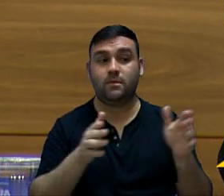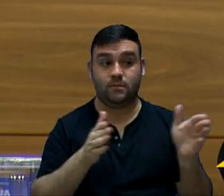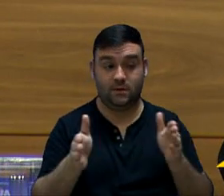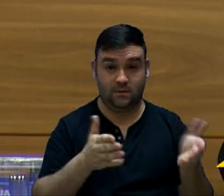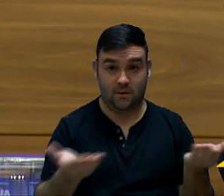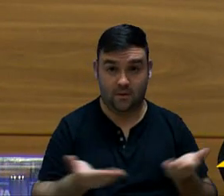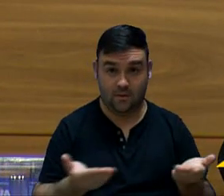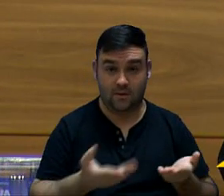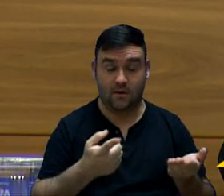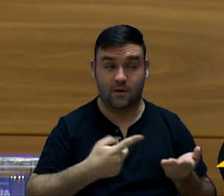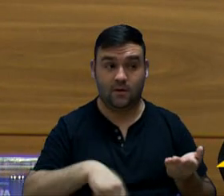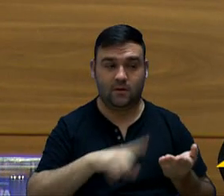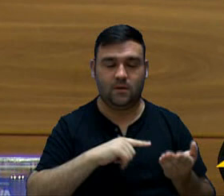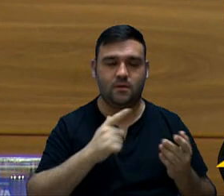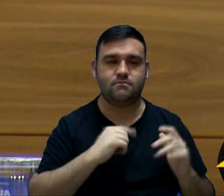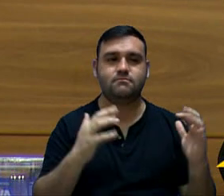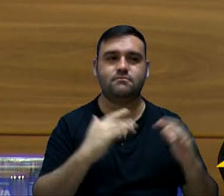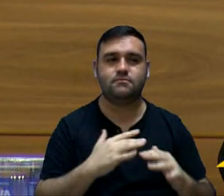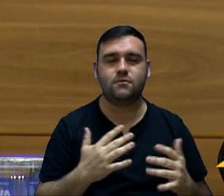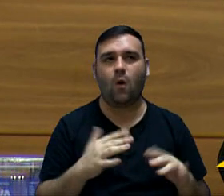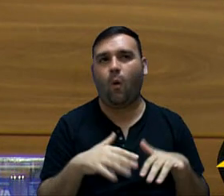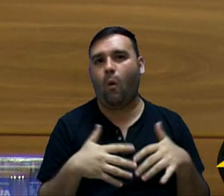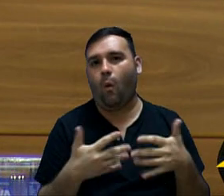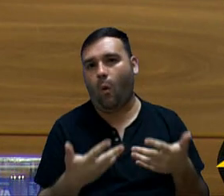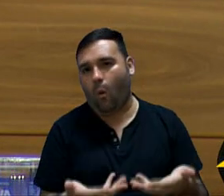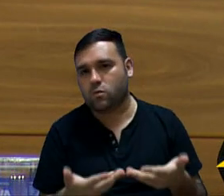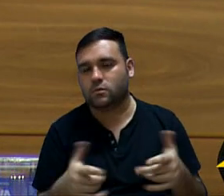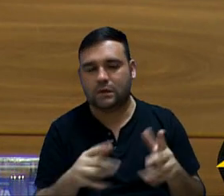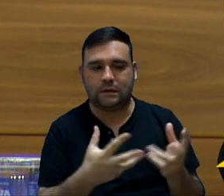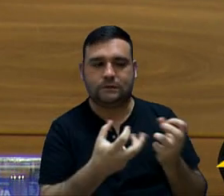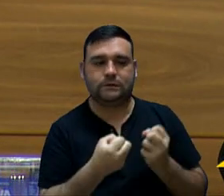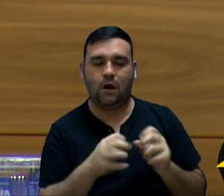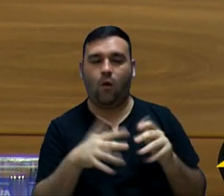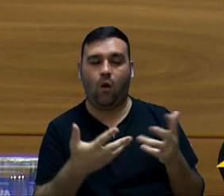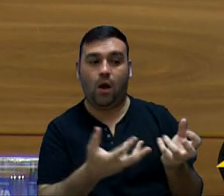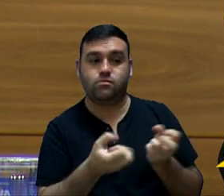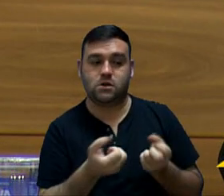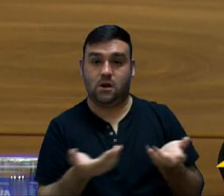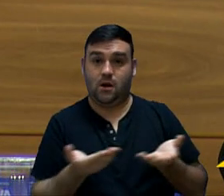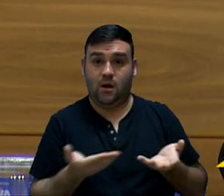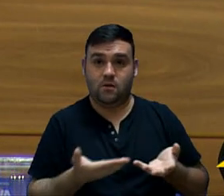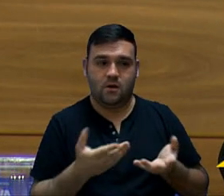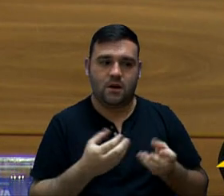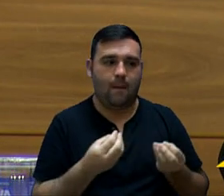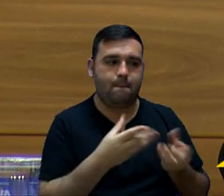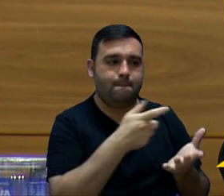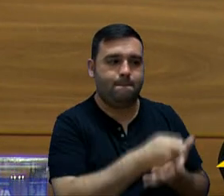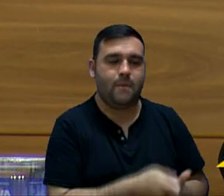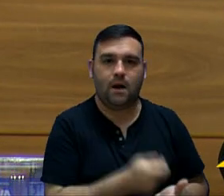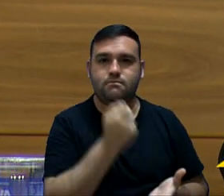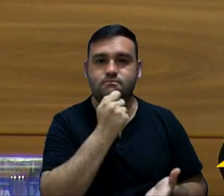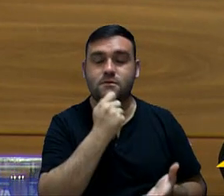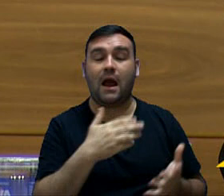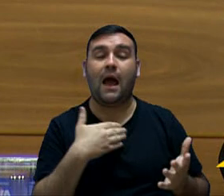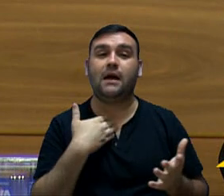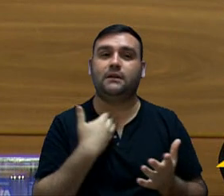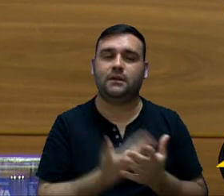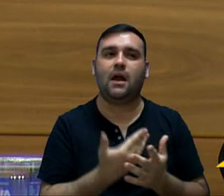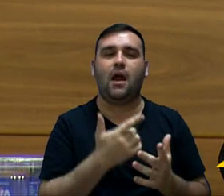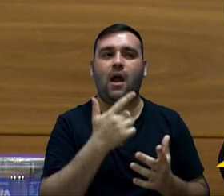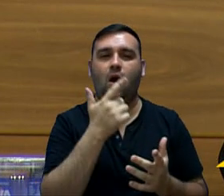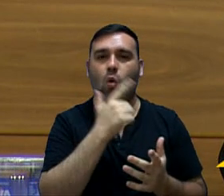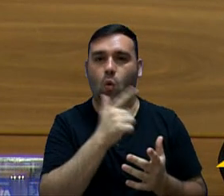momento, nós contingenciamos ou até esse momento nós contingenciamos essas despesas até que nós consigamos